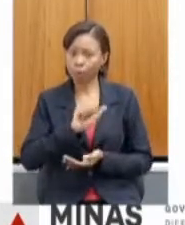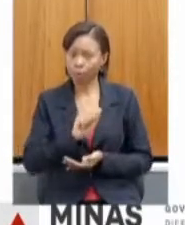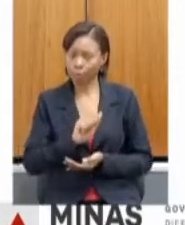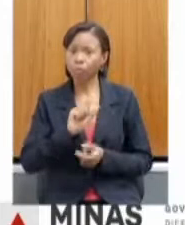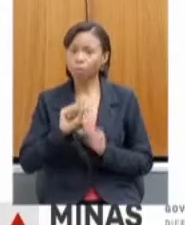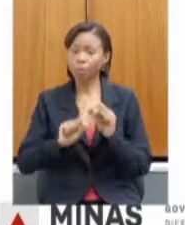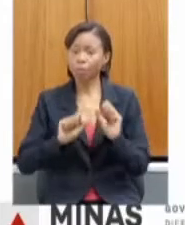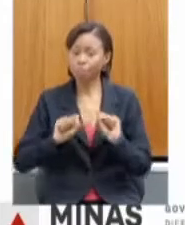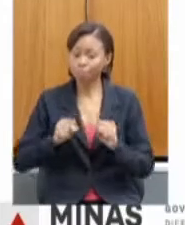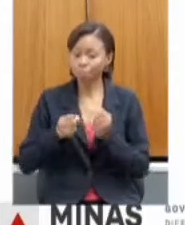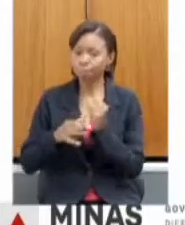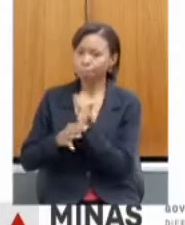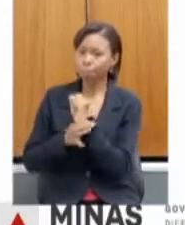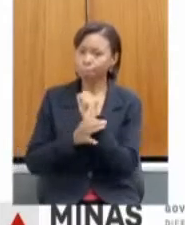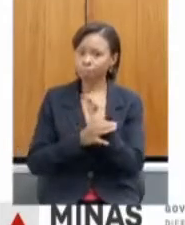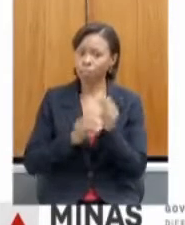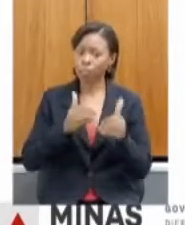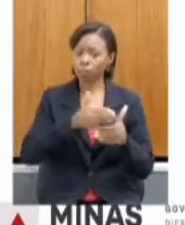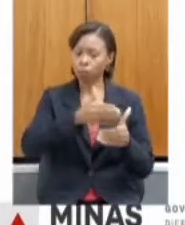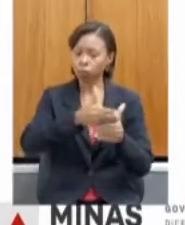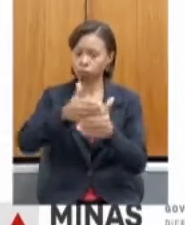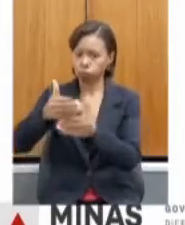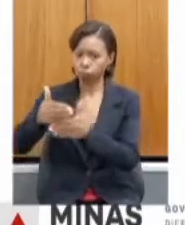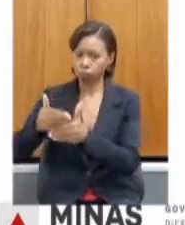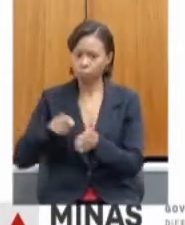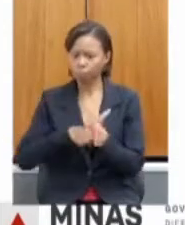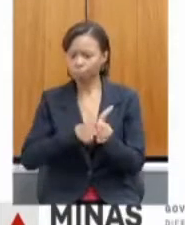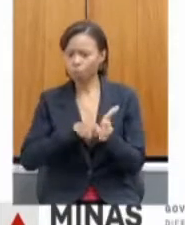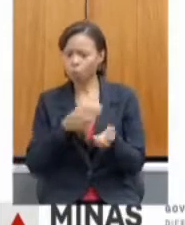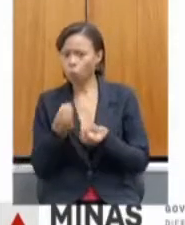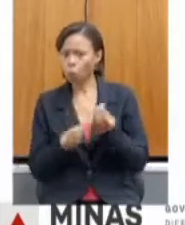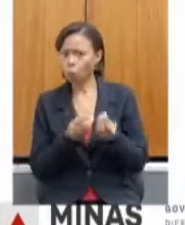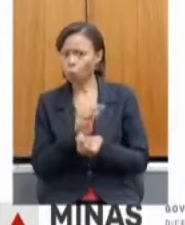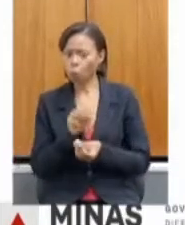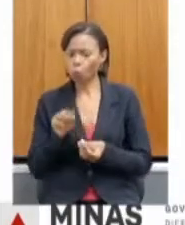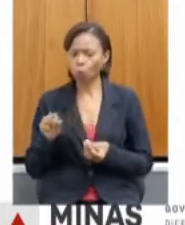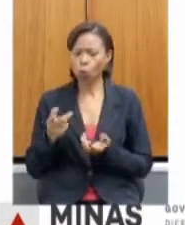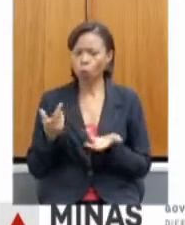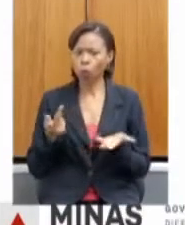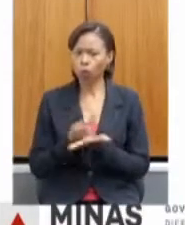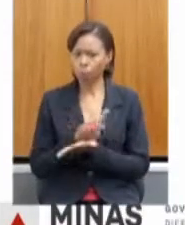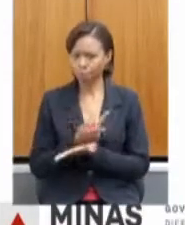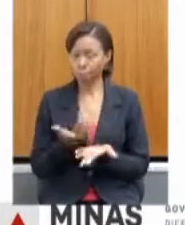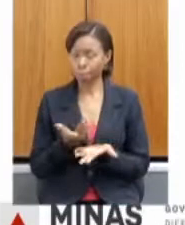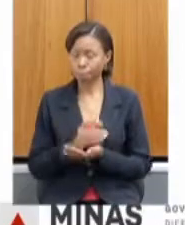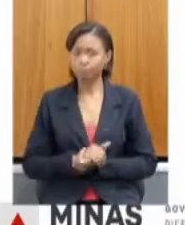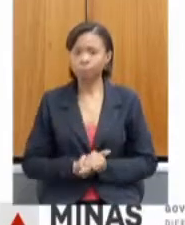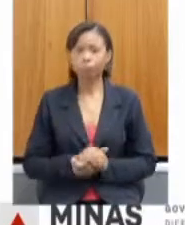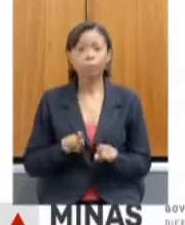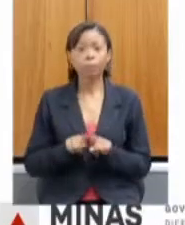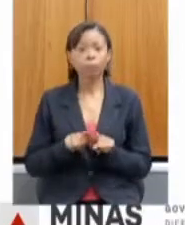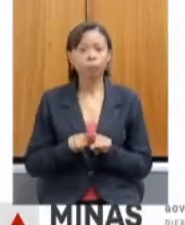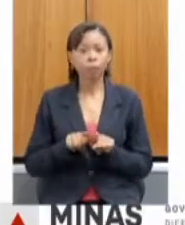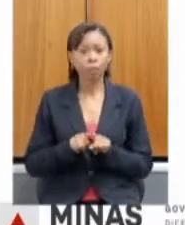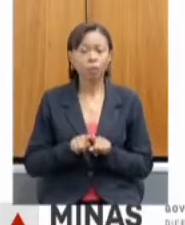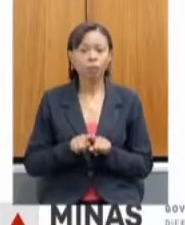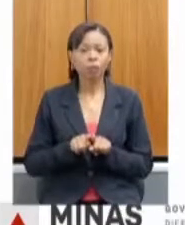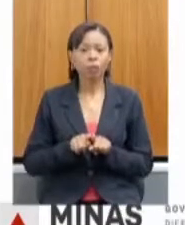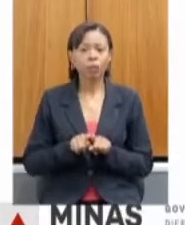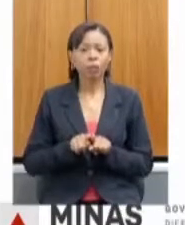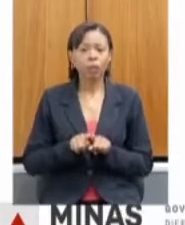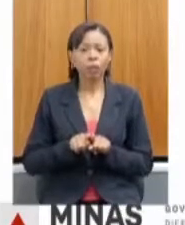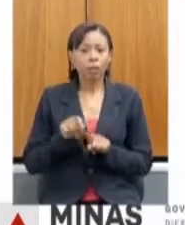barragens para ver o levantamento e a situação em elas se encontram. Na apicultura, nós tivemos também distribuição de